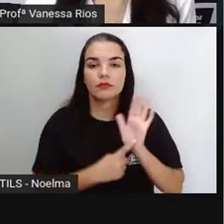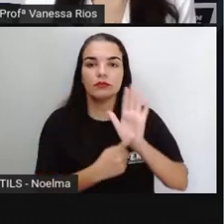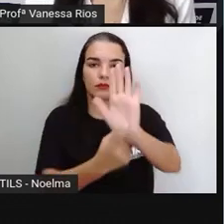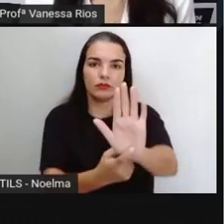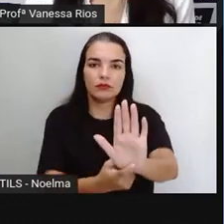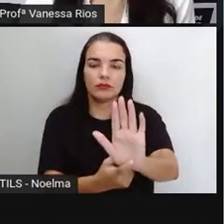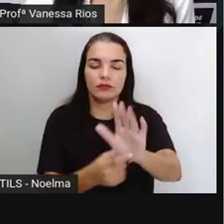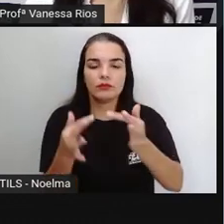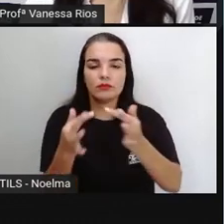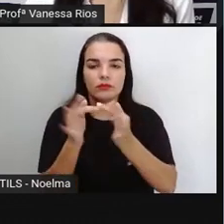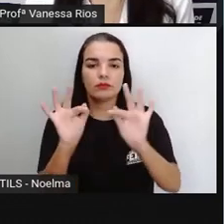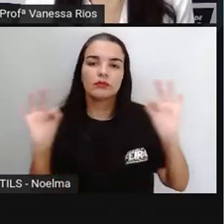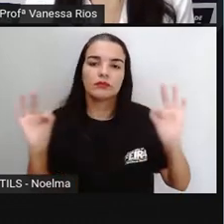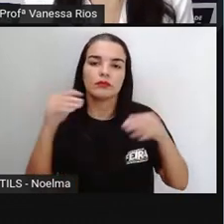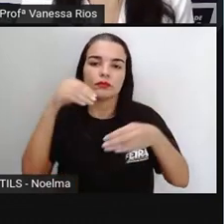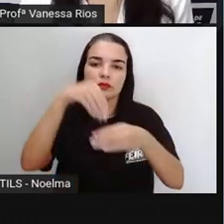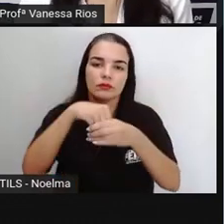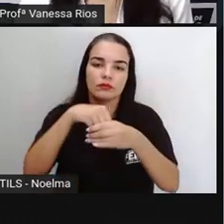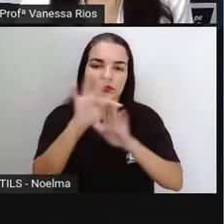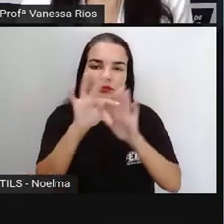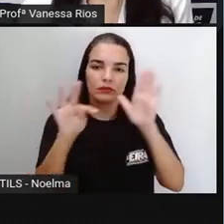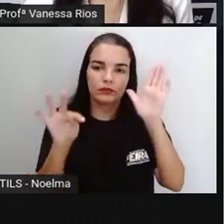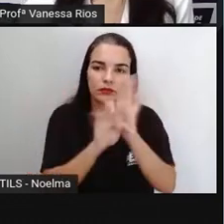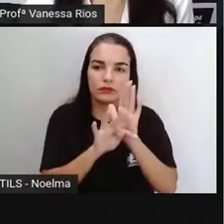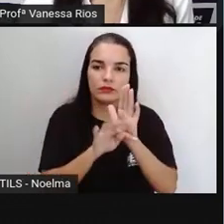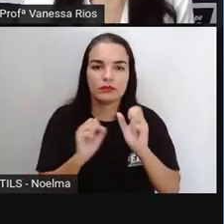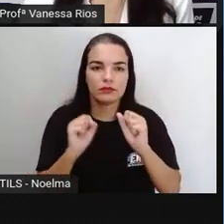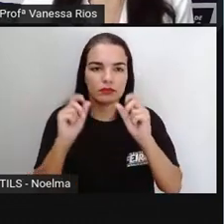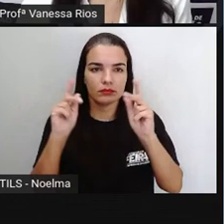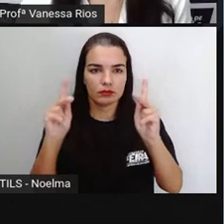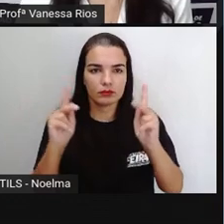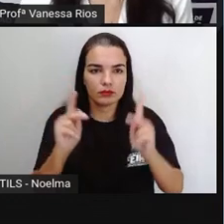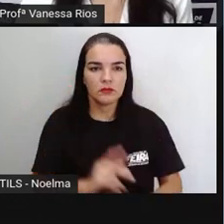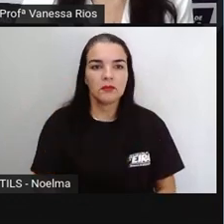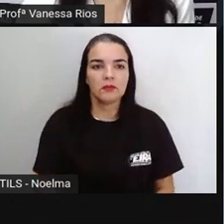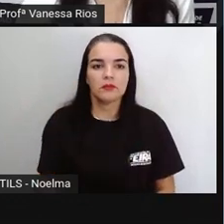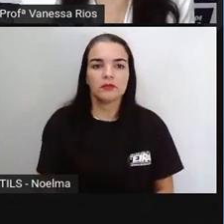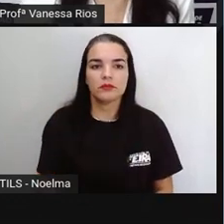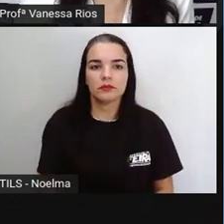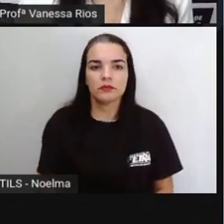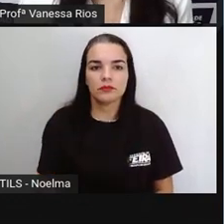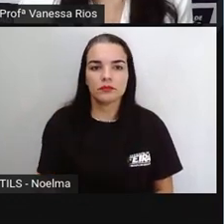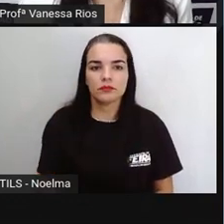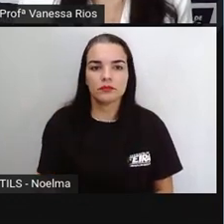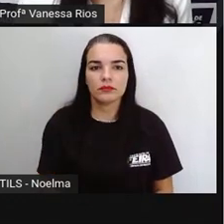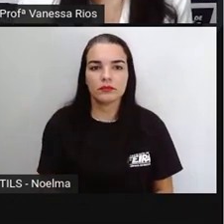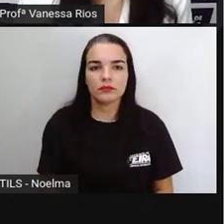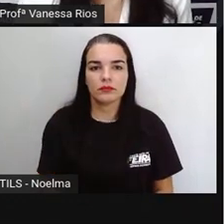determinada frase dentro aí do texto todo né do contexto do texto